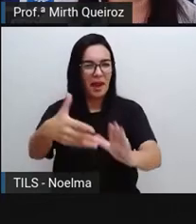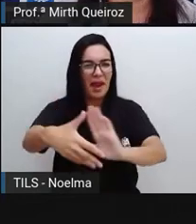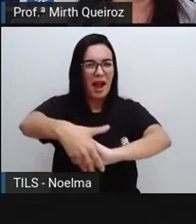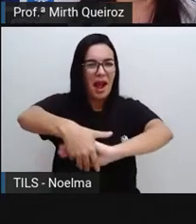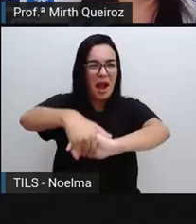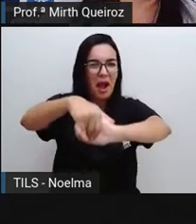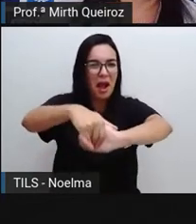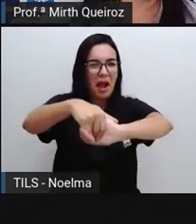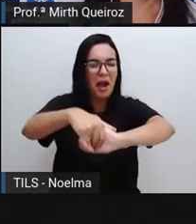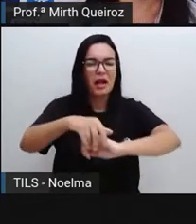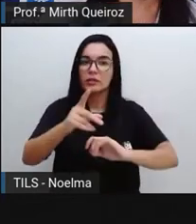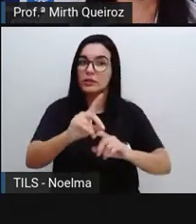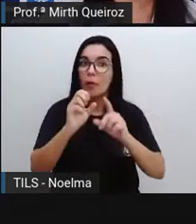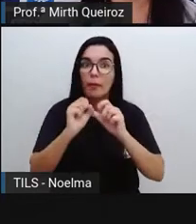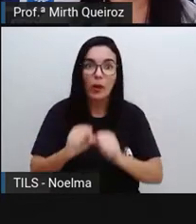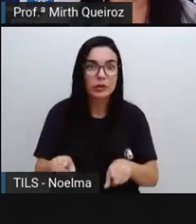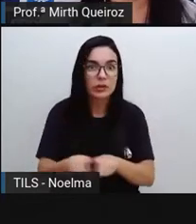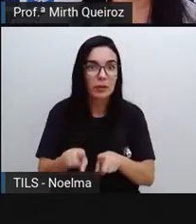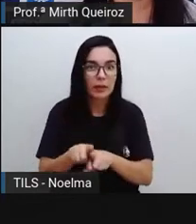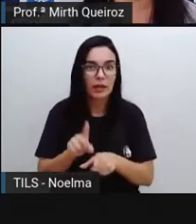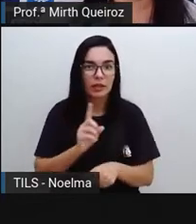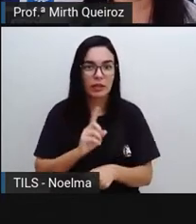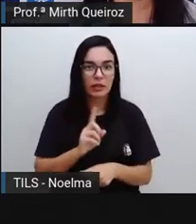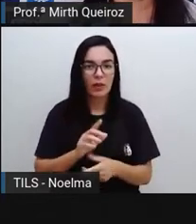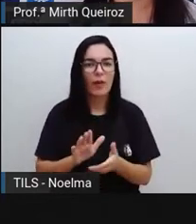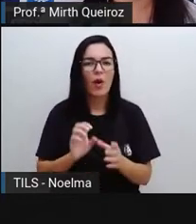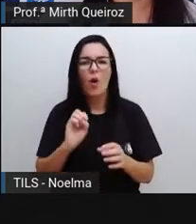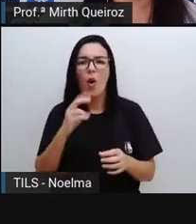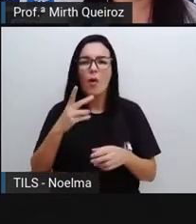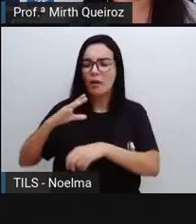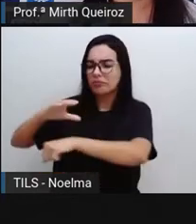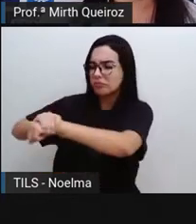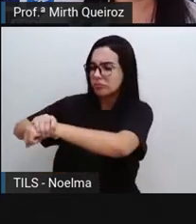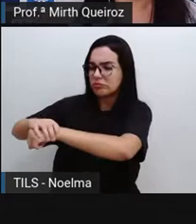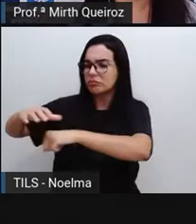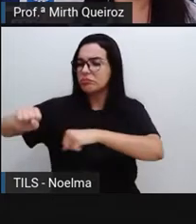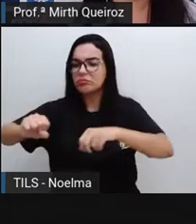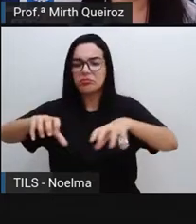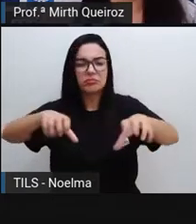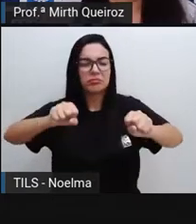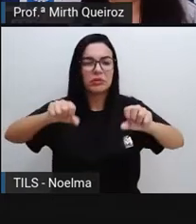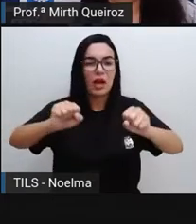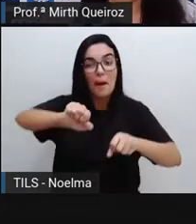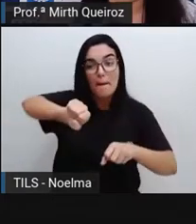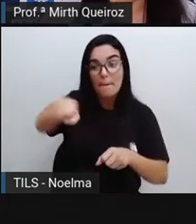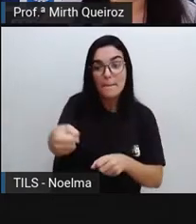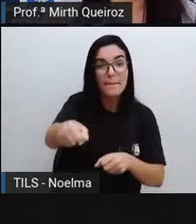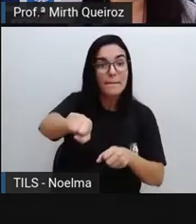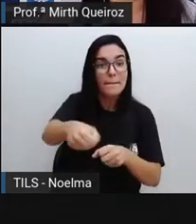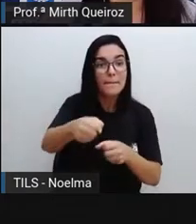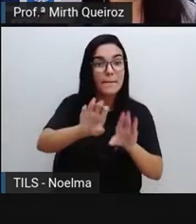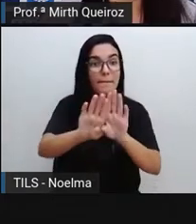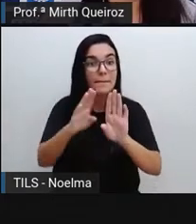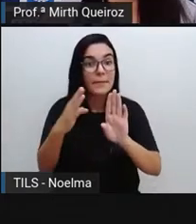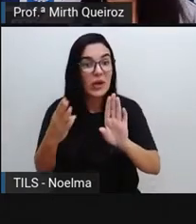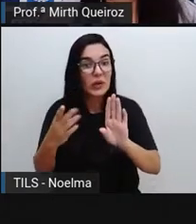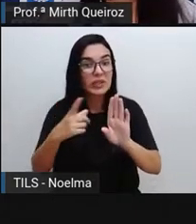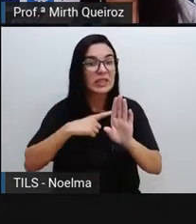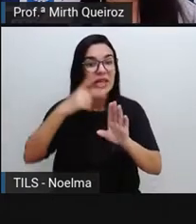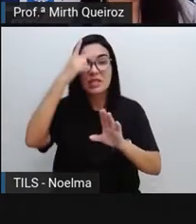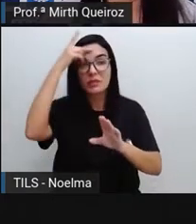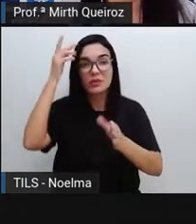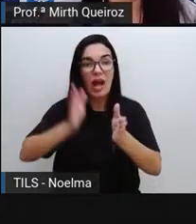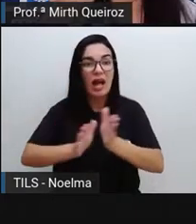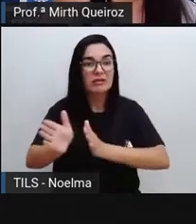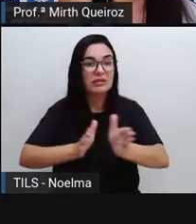pode fazer isso, ou ficar tocando alguns espaços, como, por exemplo, a maçaneta da porta, né? Que todo mundo tem acesso, todo